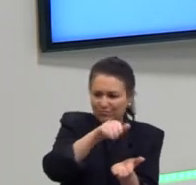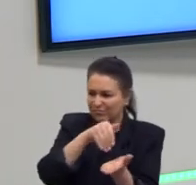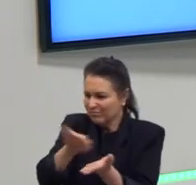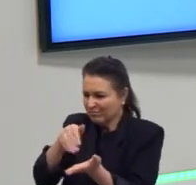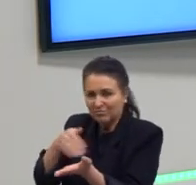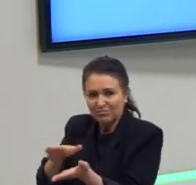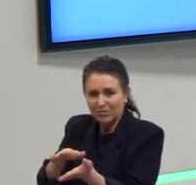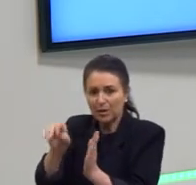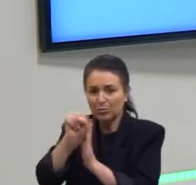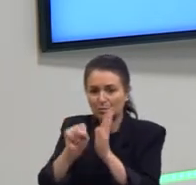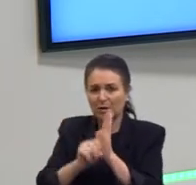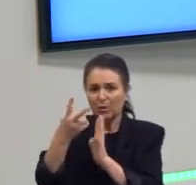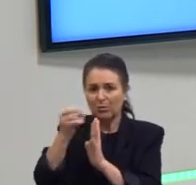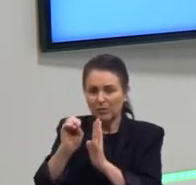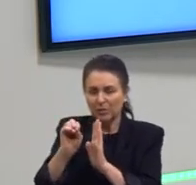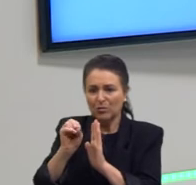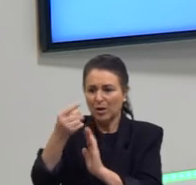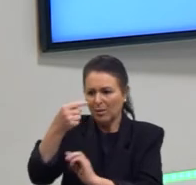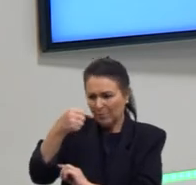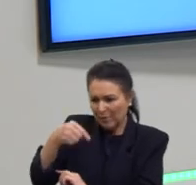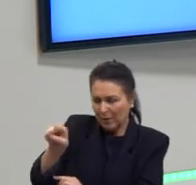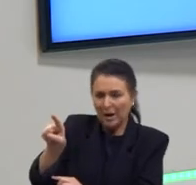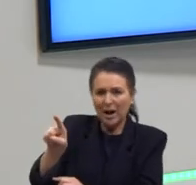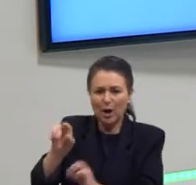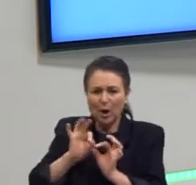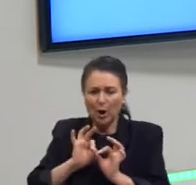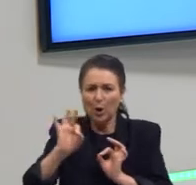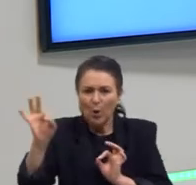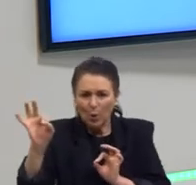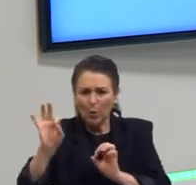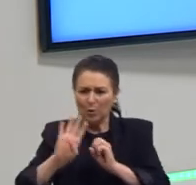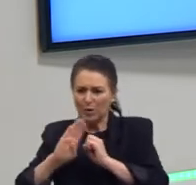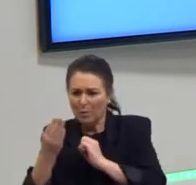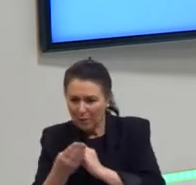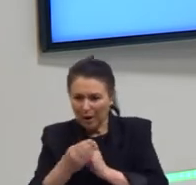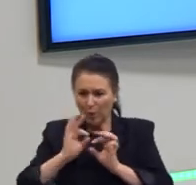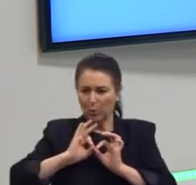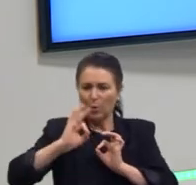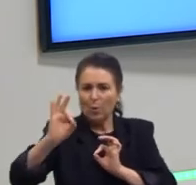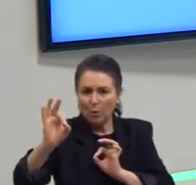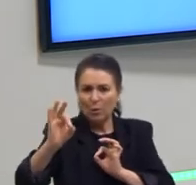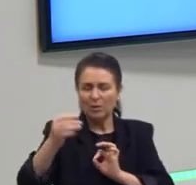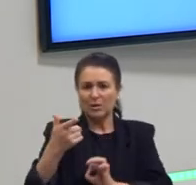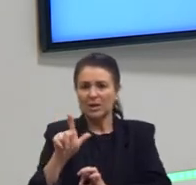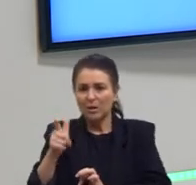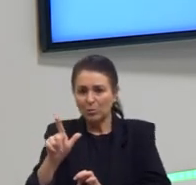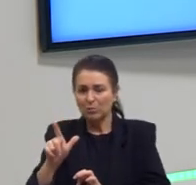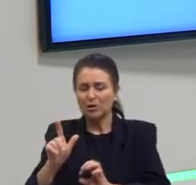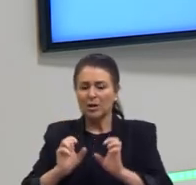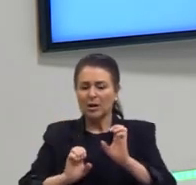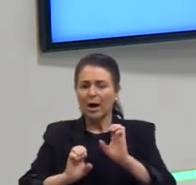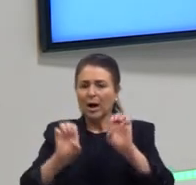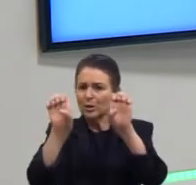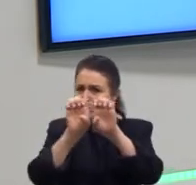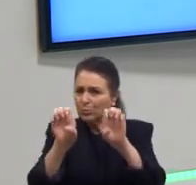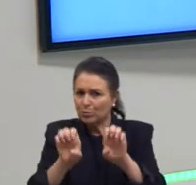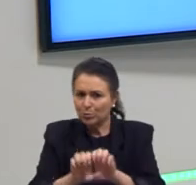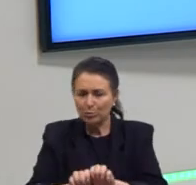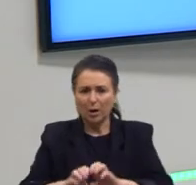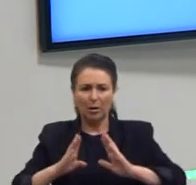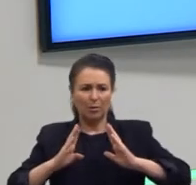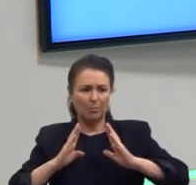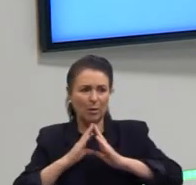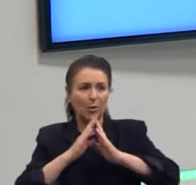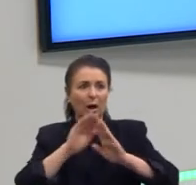século XX, sendo empurrada para a periferia, para lugares em que não tinha tanta estrutura, às vezes para morar no